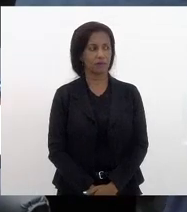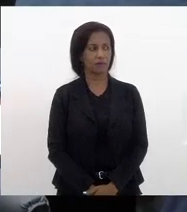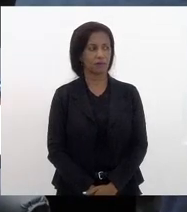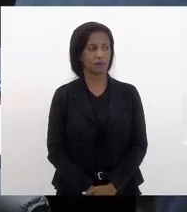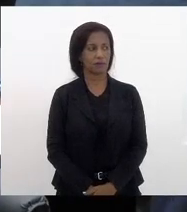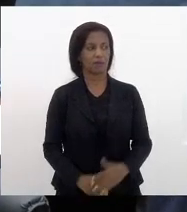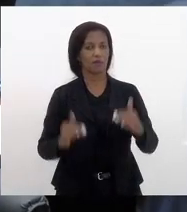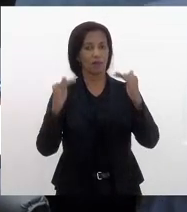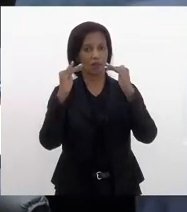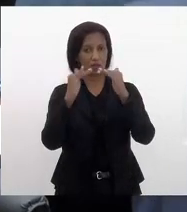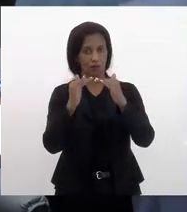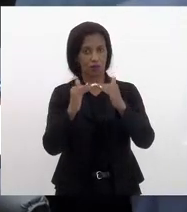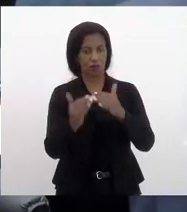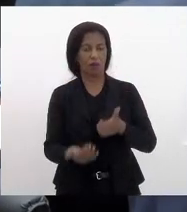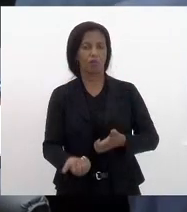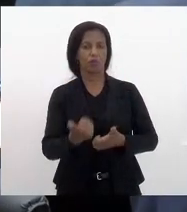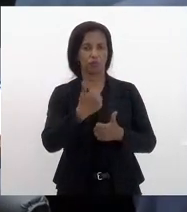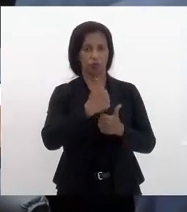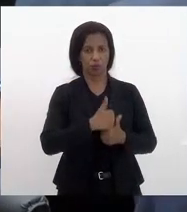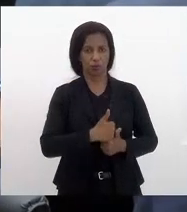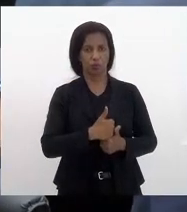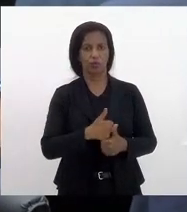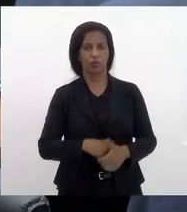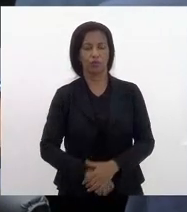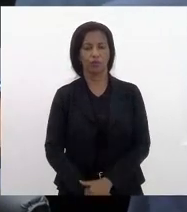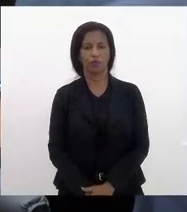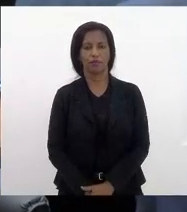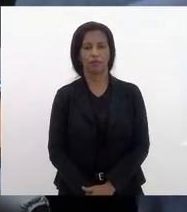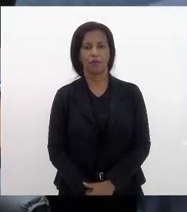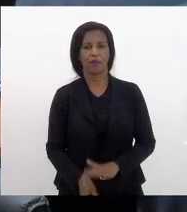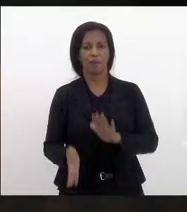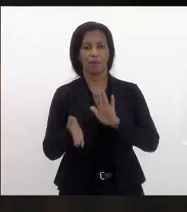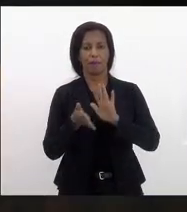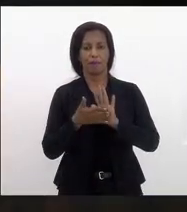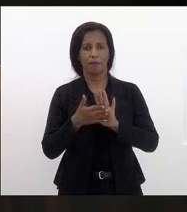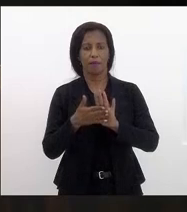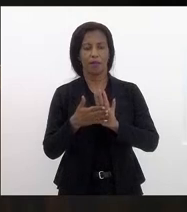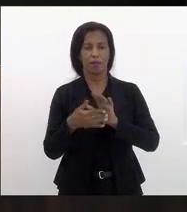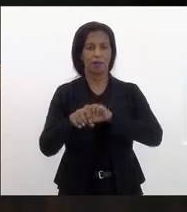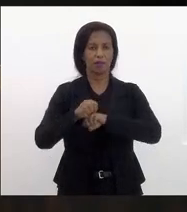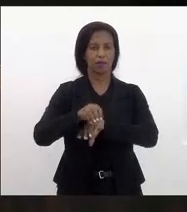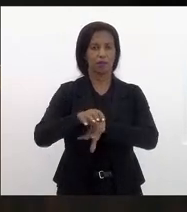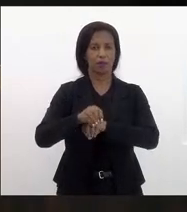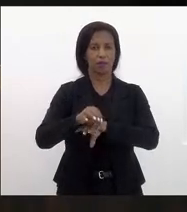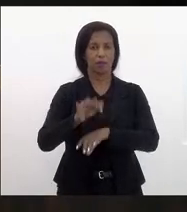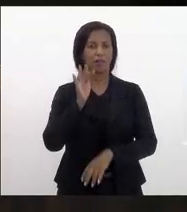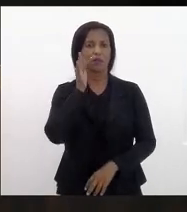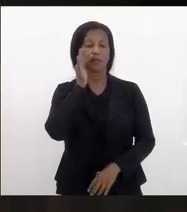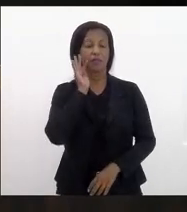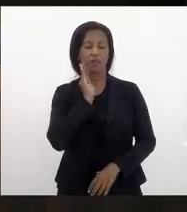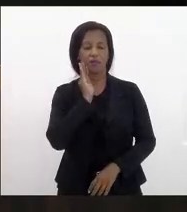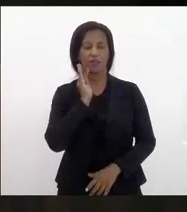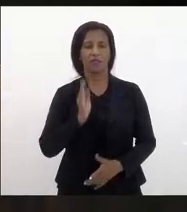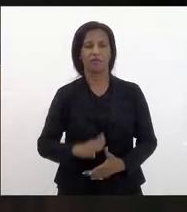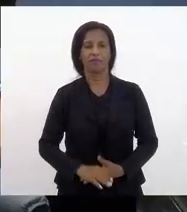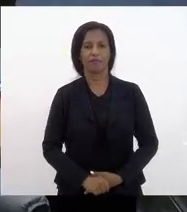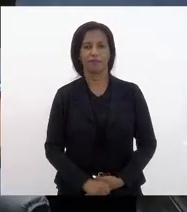Favorável, substitutivo. Para emitir parecer pela comissão de educação, deputado Flávio Serafim.